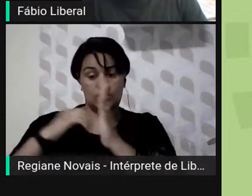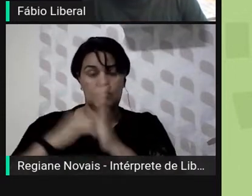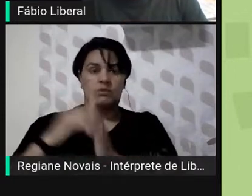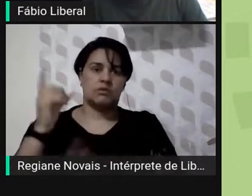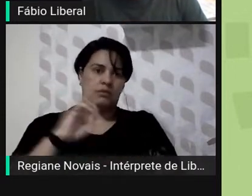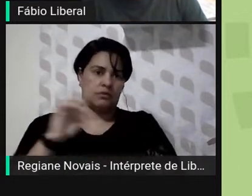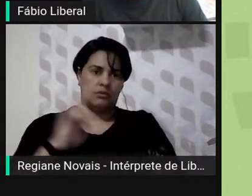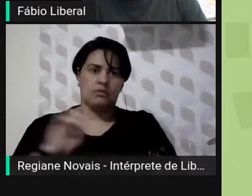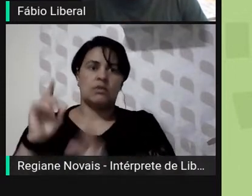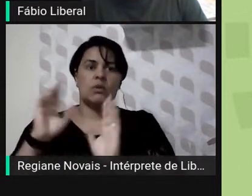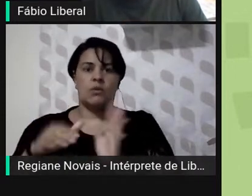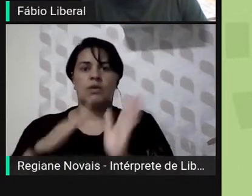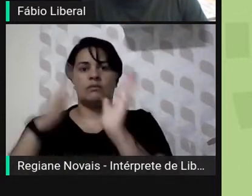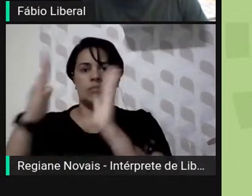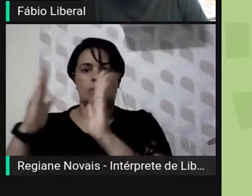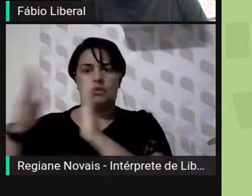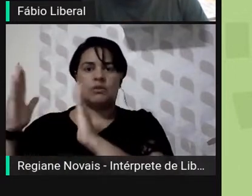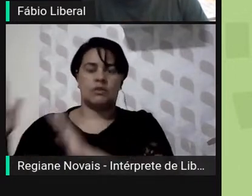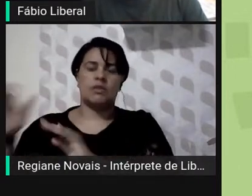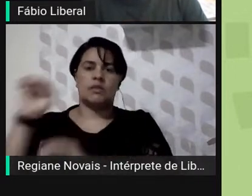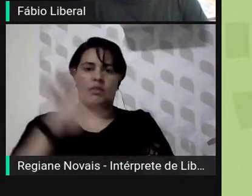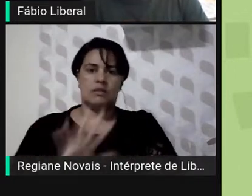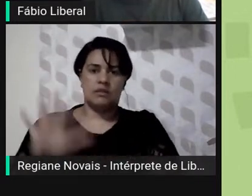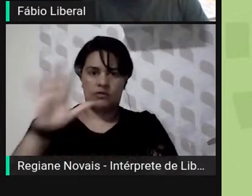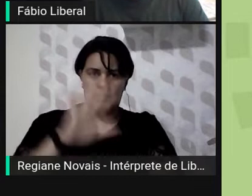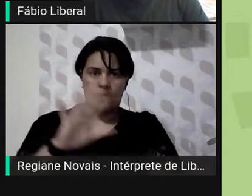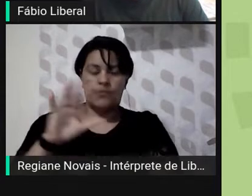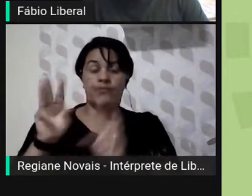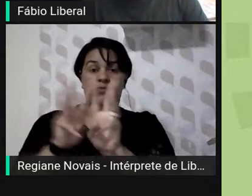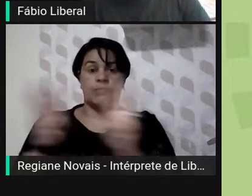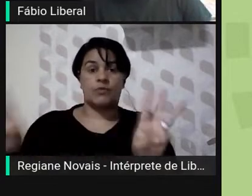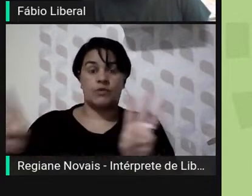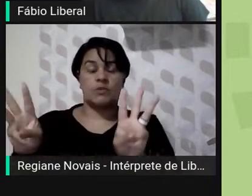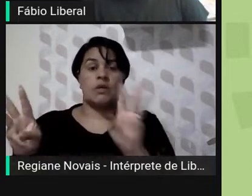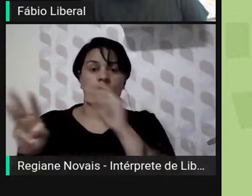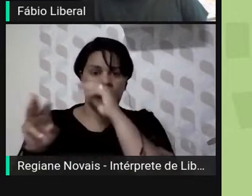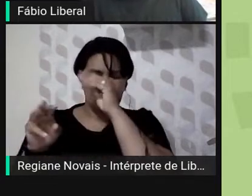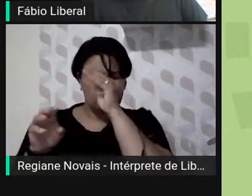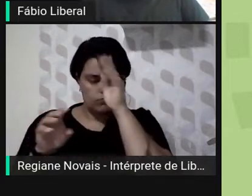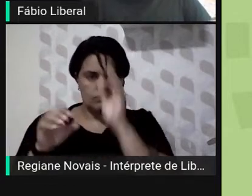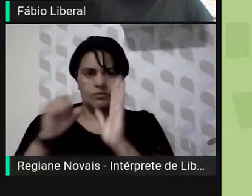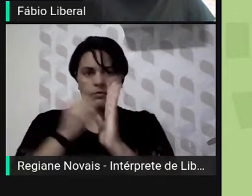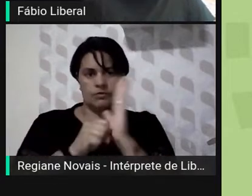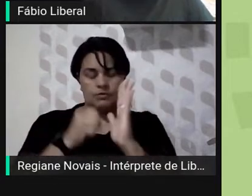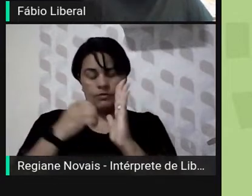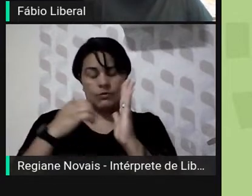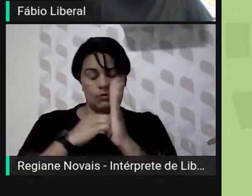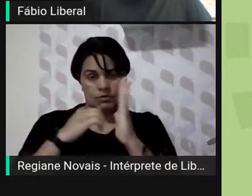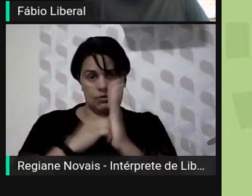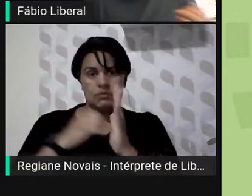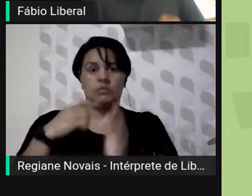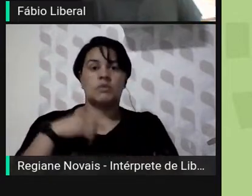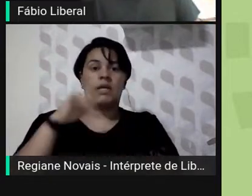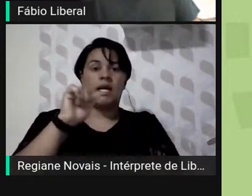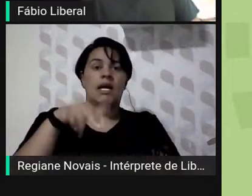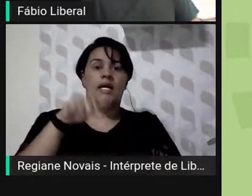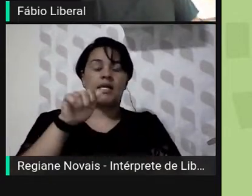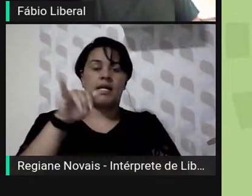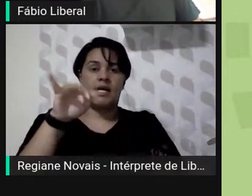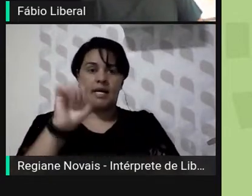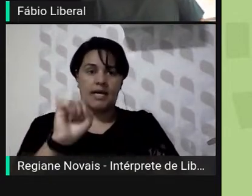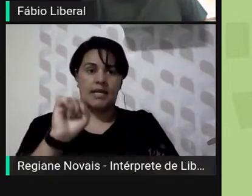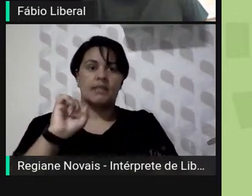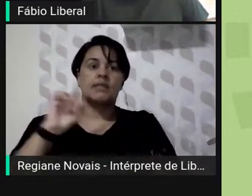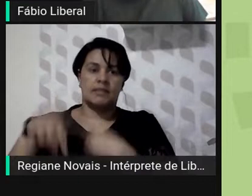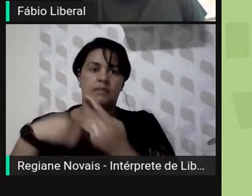da Biblioteca Nacional. O site do Senado tem os anais que foram produzidos a partir desses diários. Já já a gente volta a falar